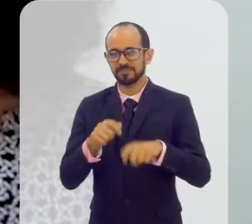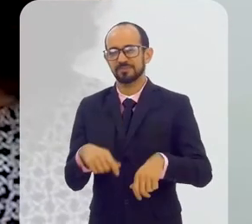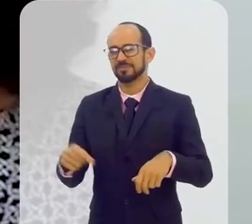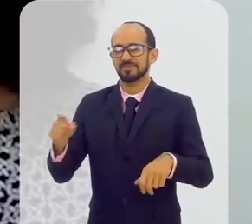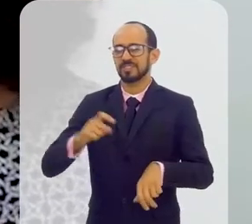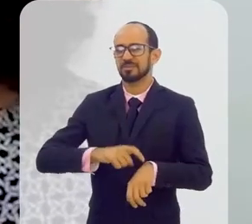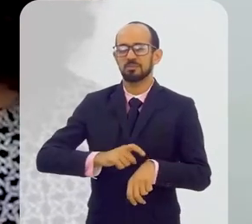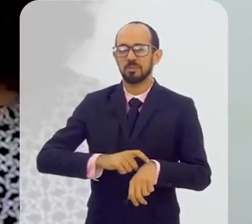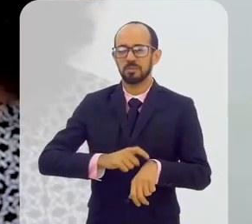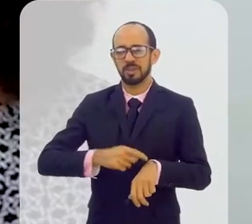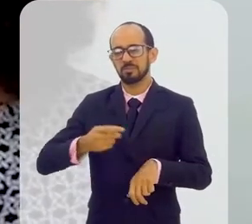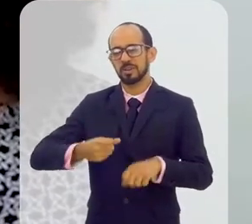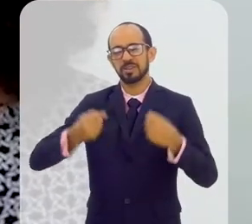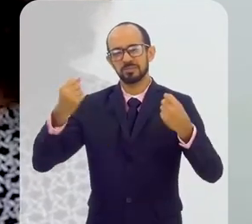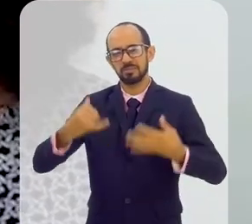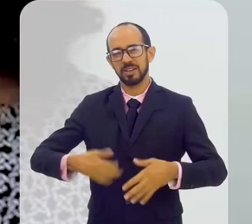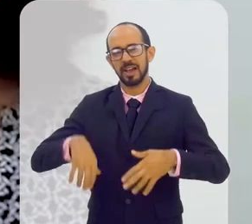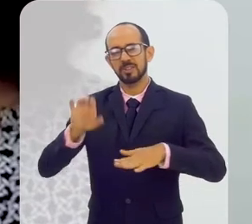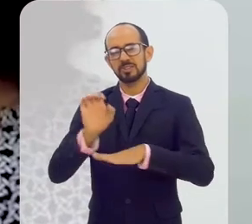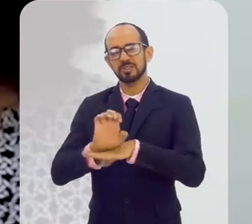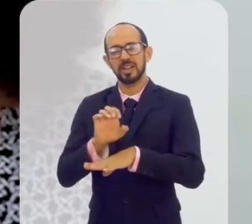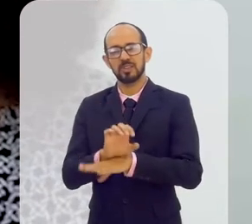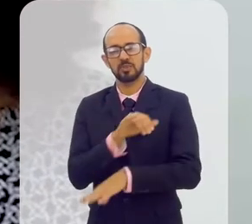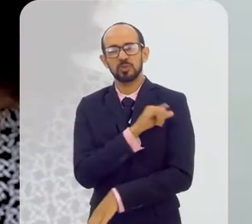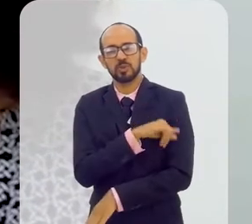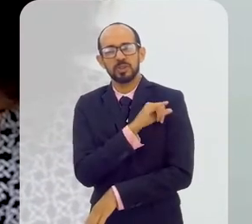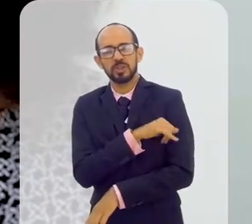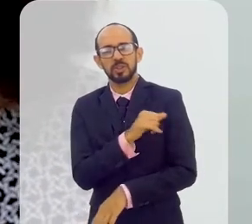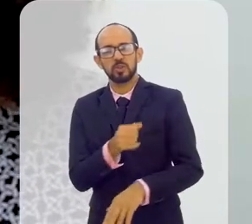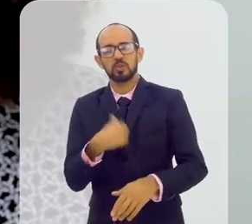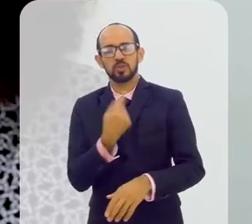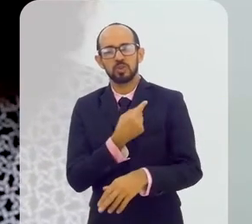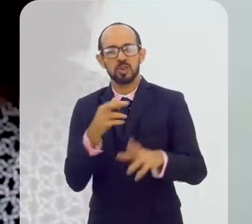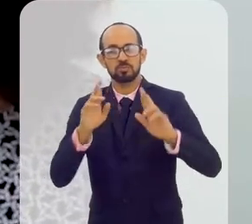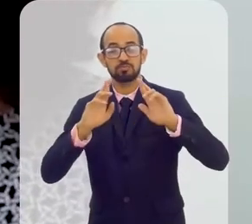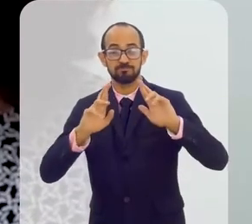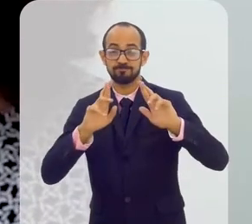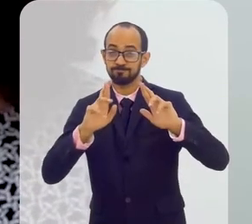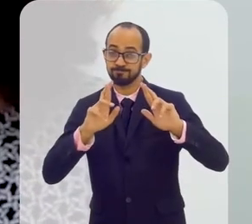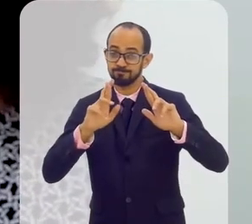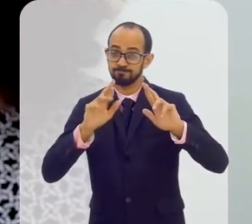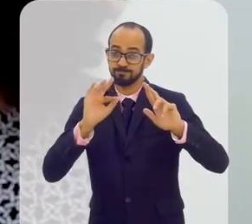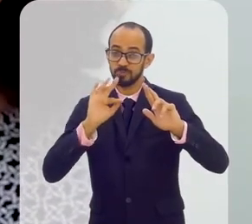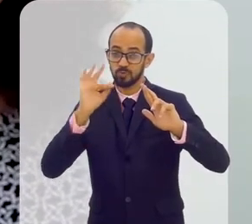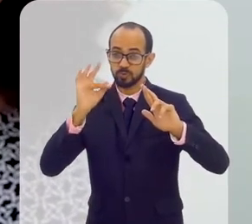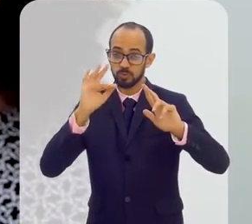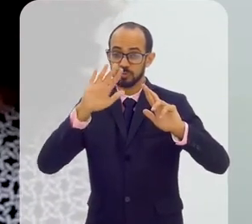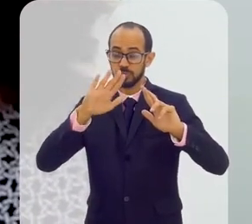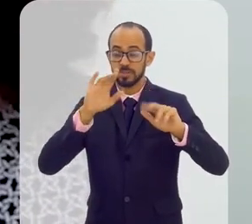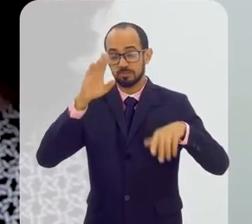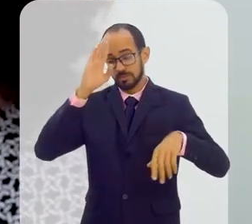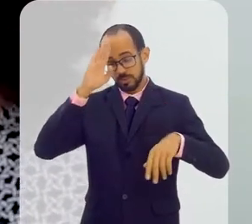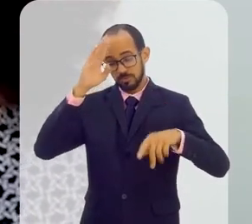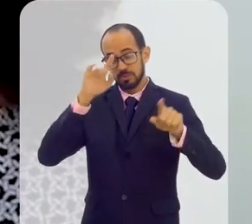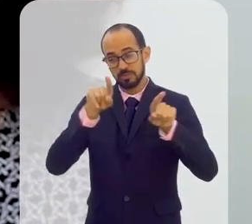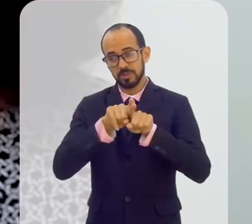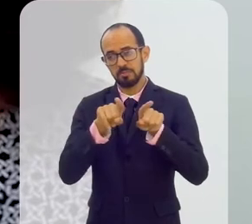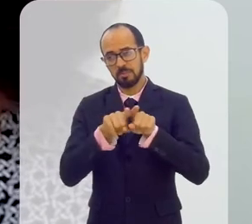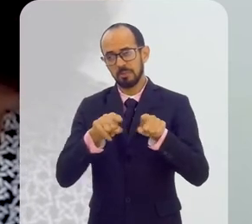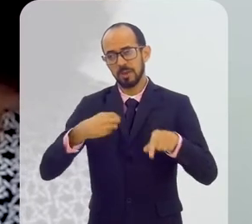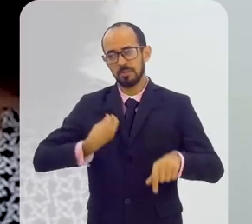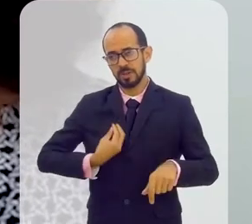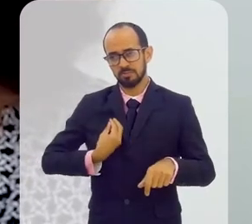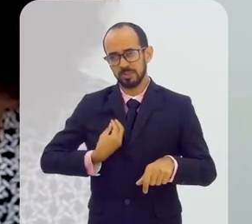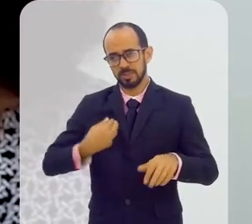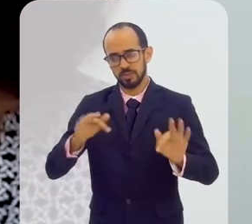aqui nesse projeto da Agenda de Futuro para falar sobre o estado do Rio de Janeiro e que se espera, na verdade, que aconteça nos próximos anos, mas